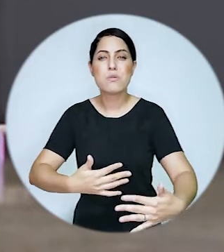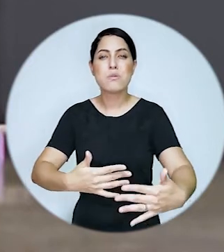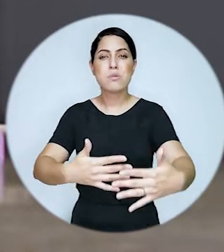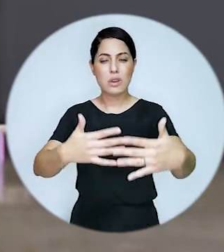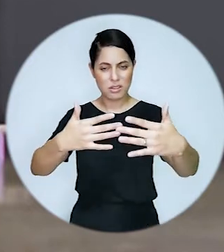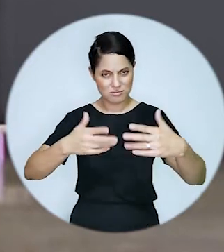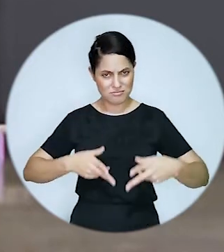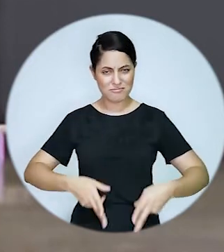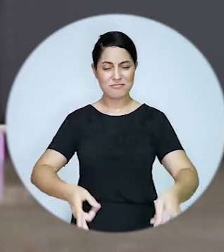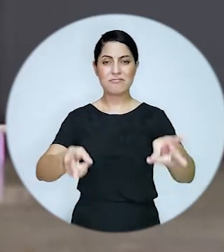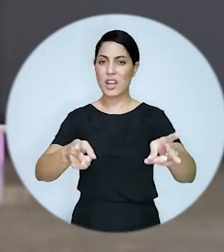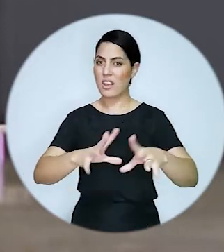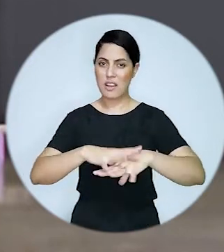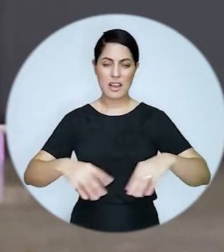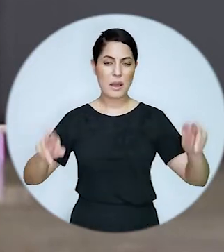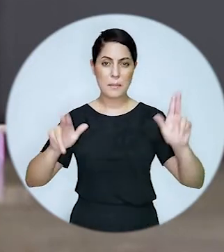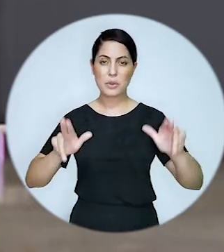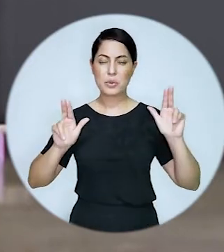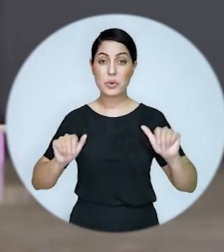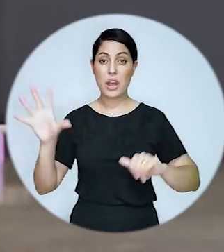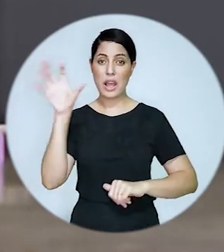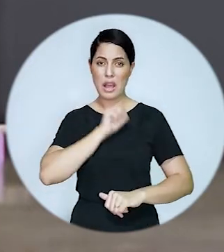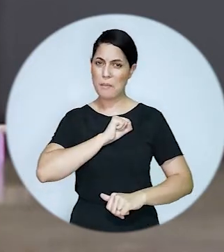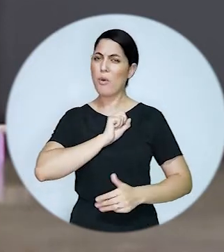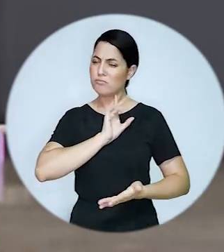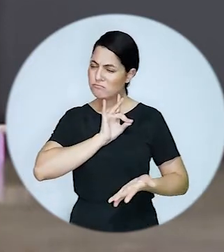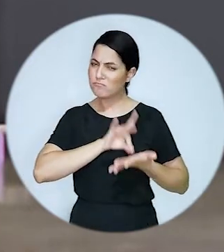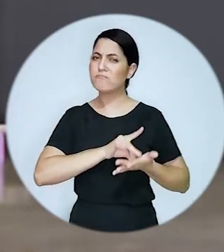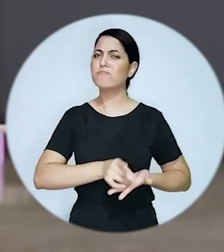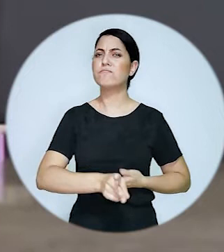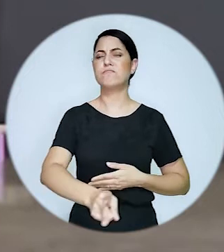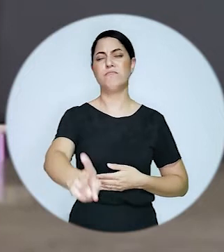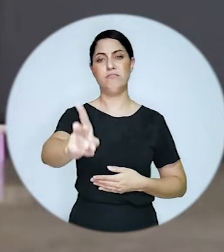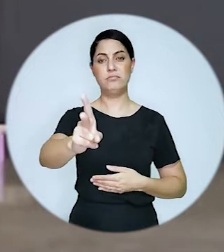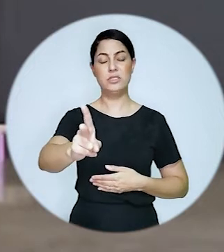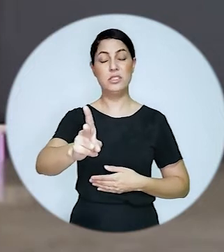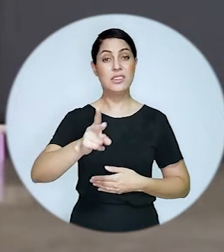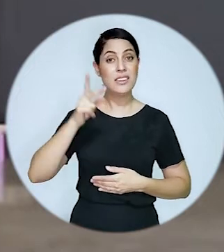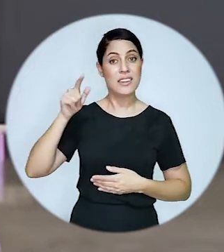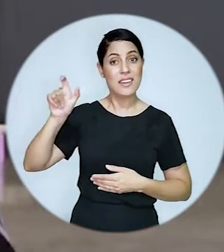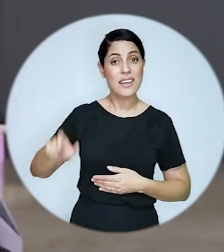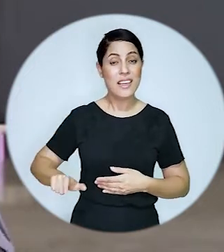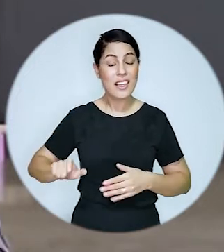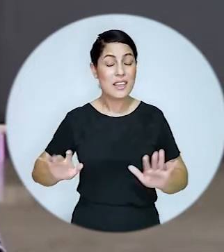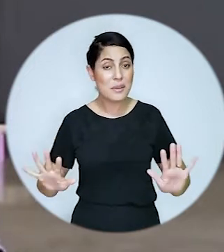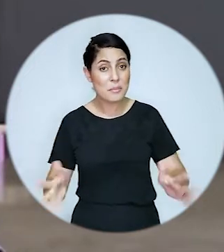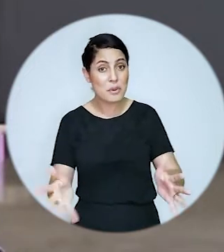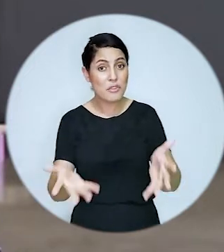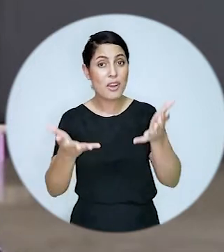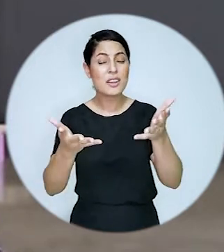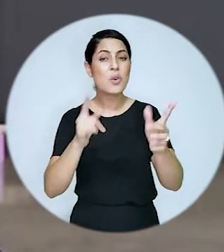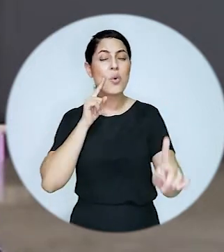jamais extinta. O amor predomina. Essa é apenas uma provocação